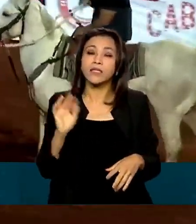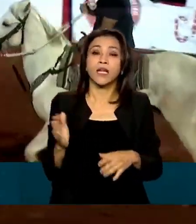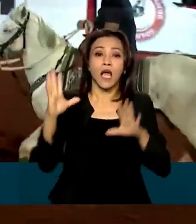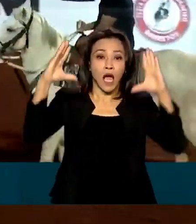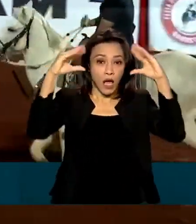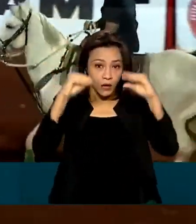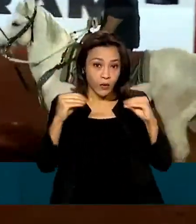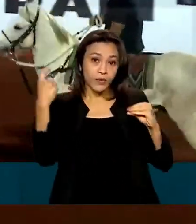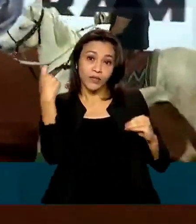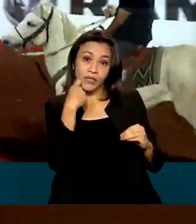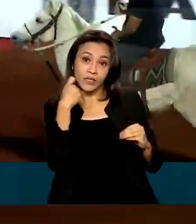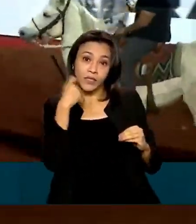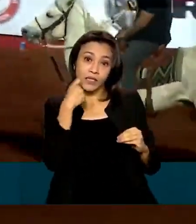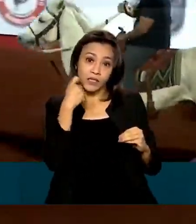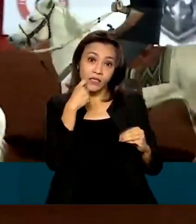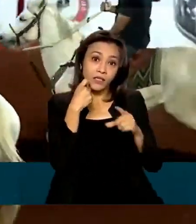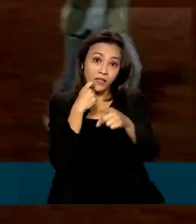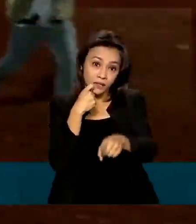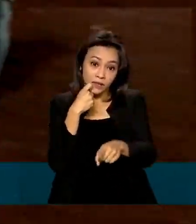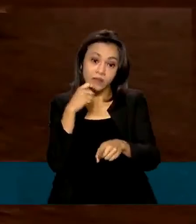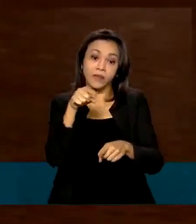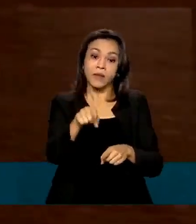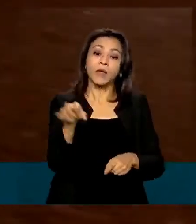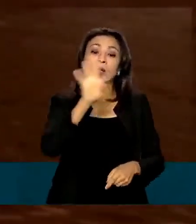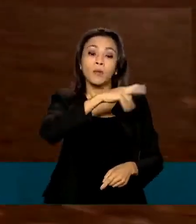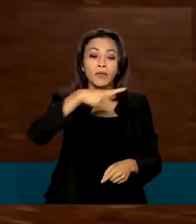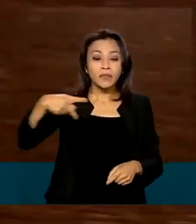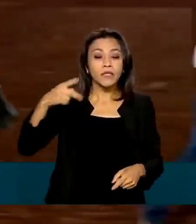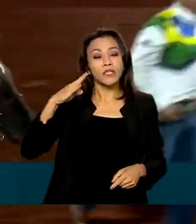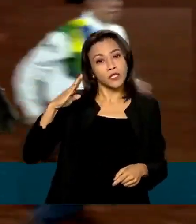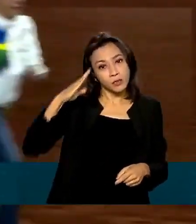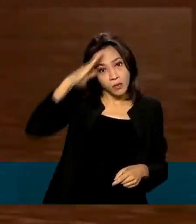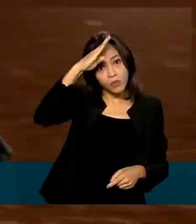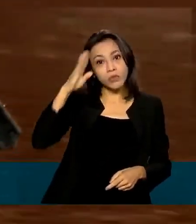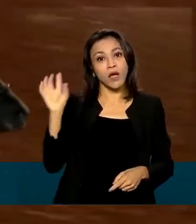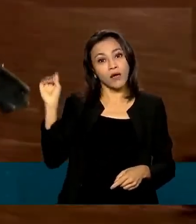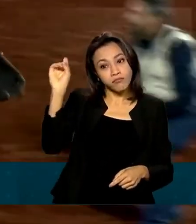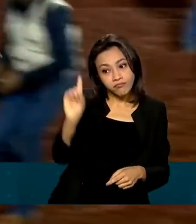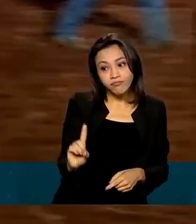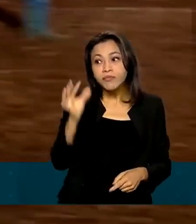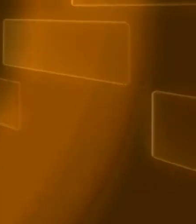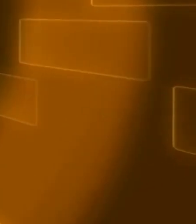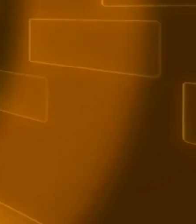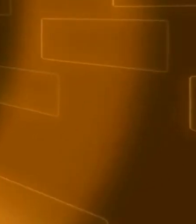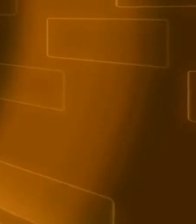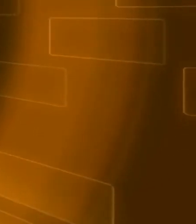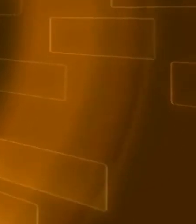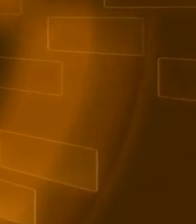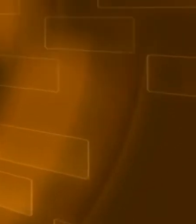-feira, antepenúltimo dia da festa, o presidente Jair Bolsonaro visitou o evento.